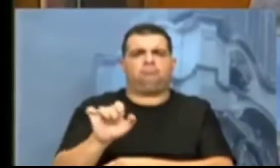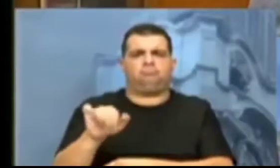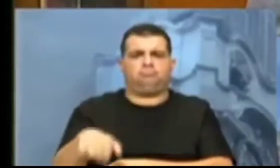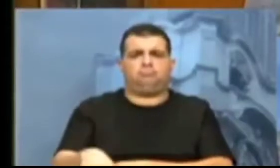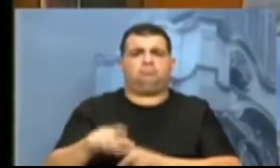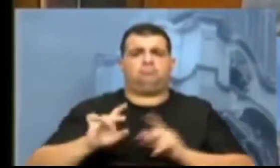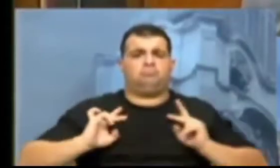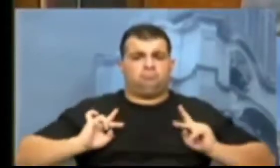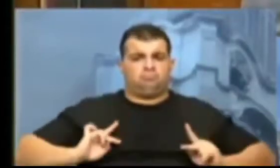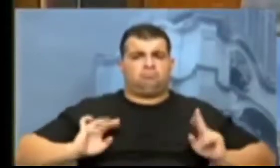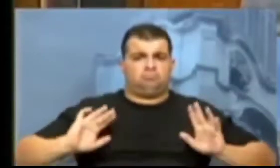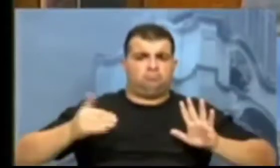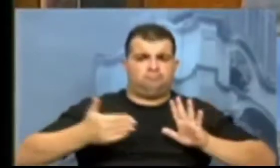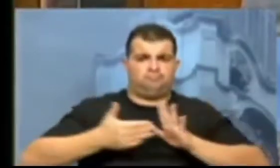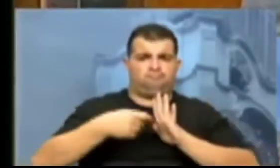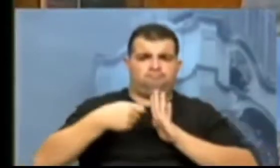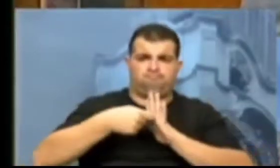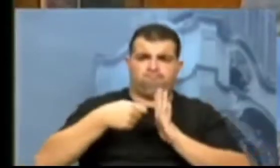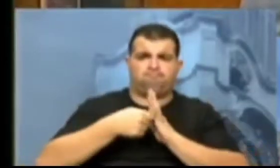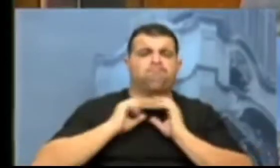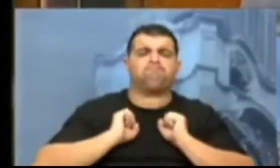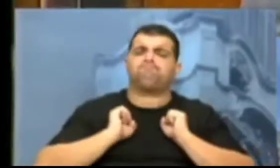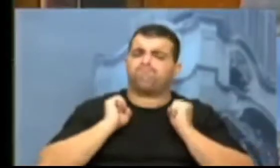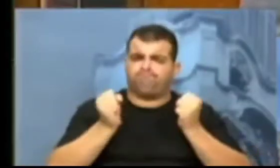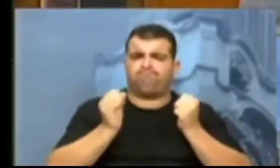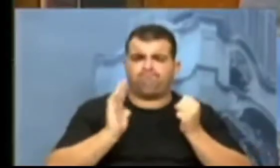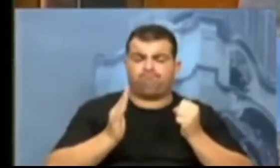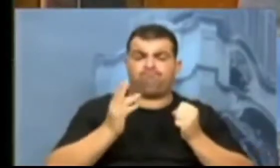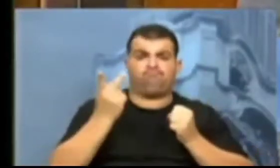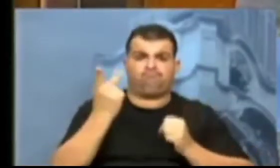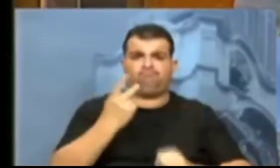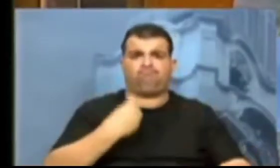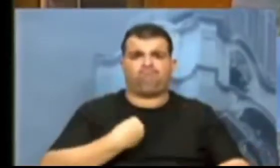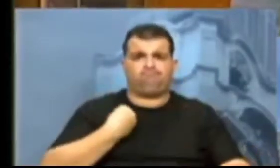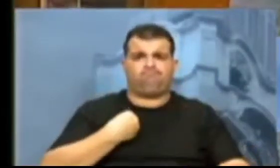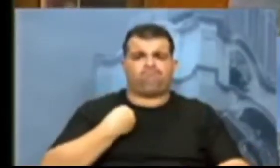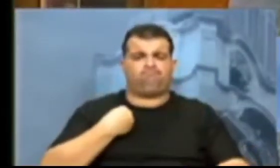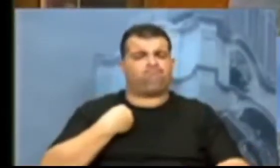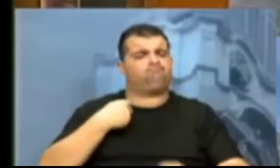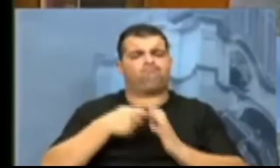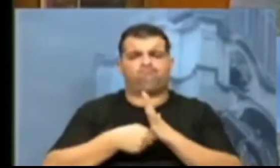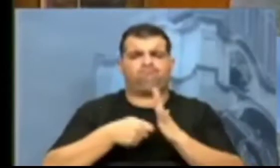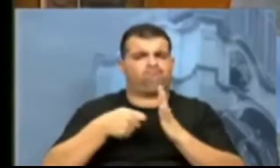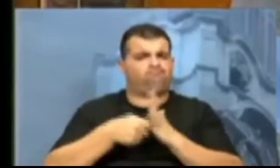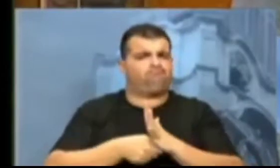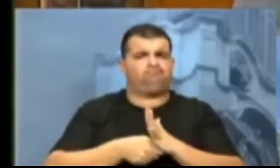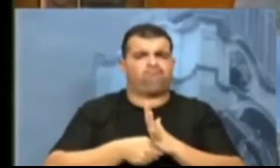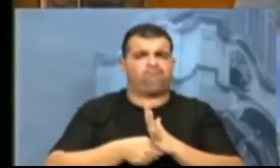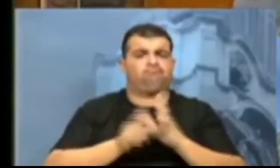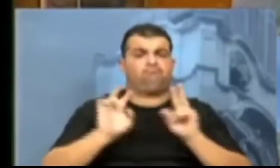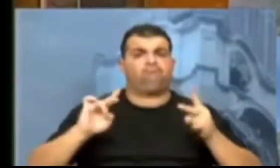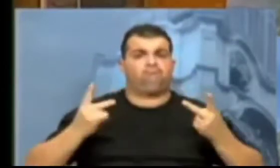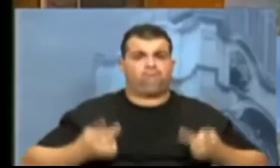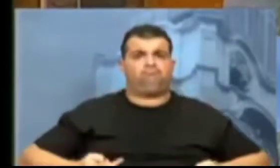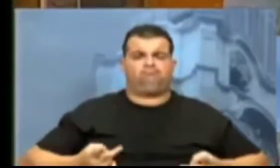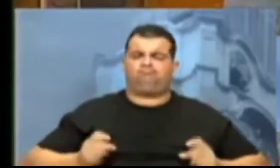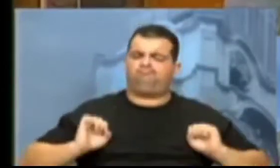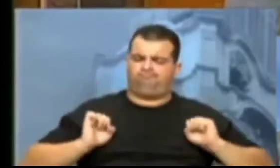e aquelas que lutaram, doando a sua vida em prol da humanidade.